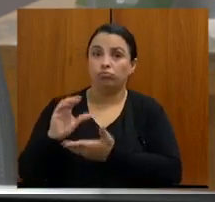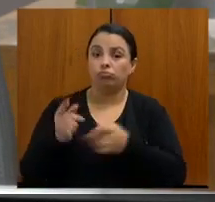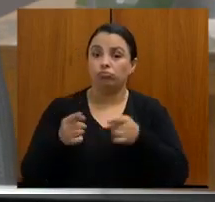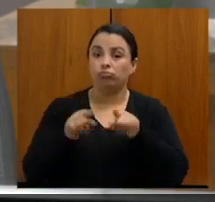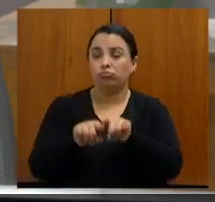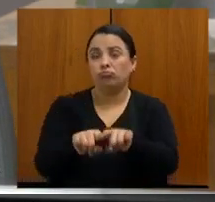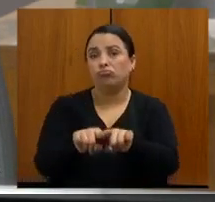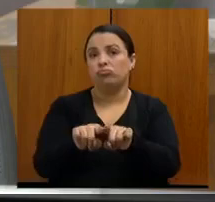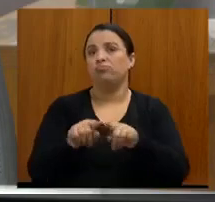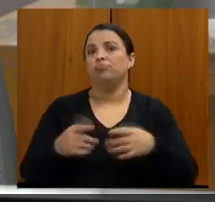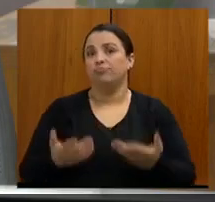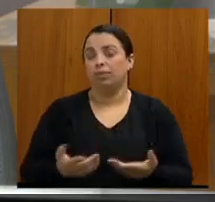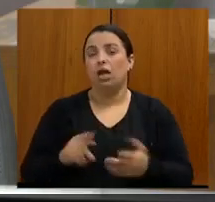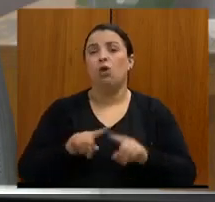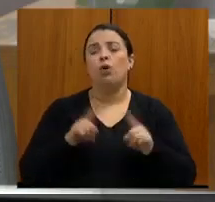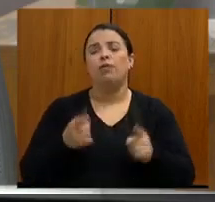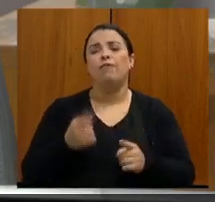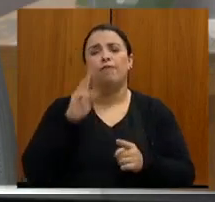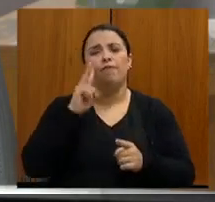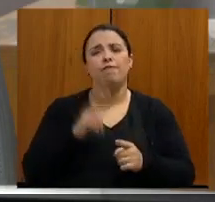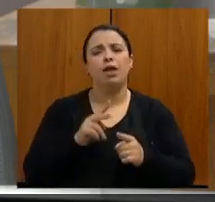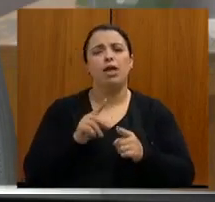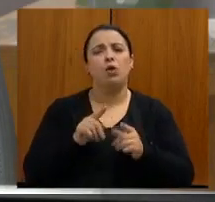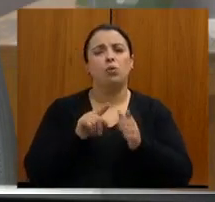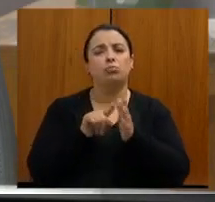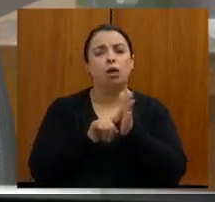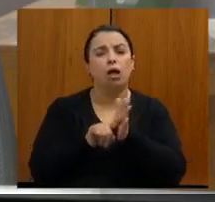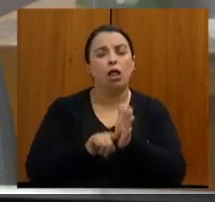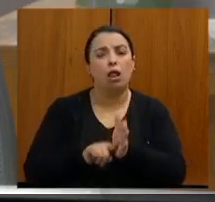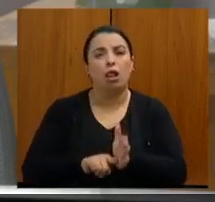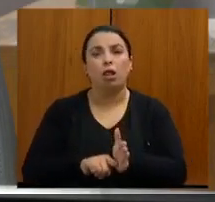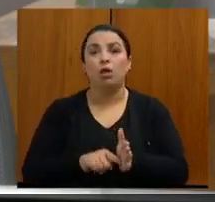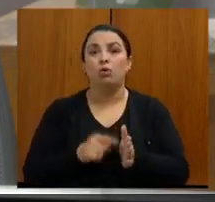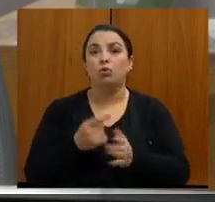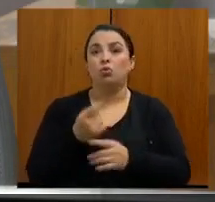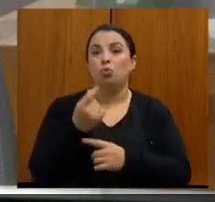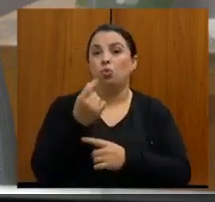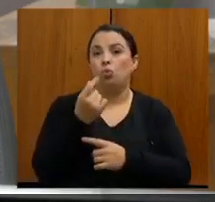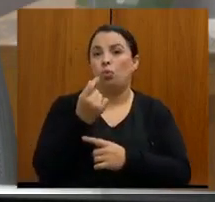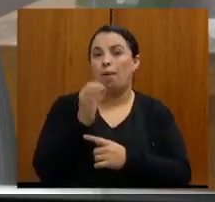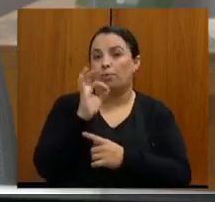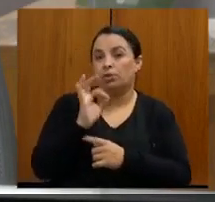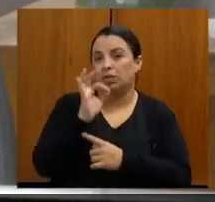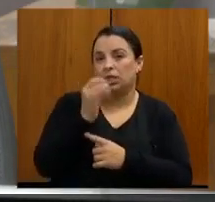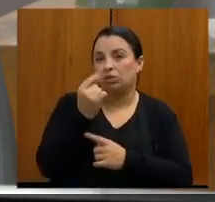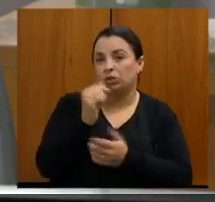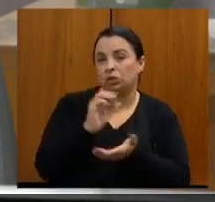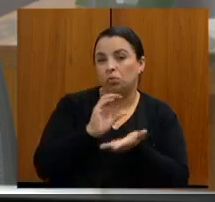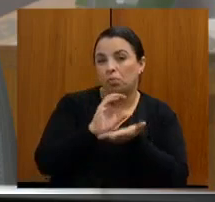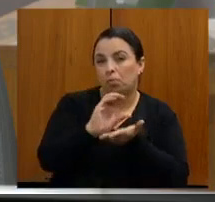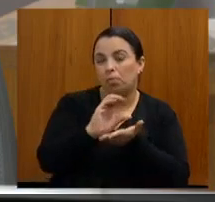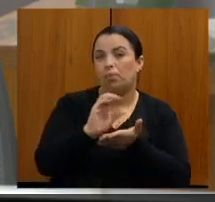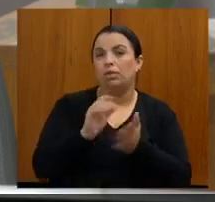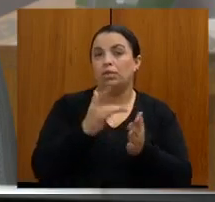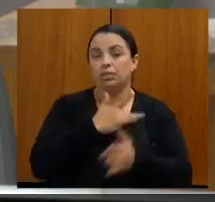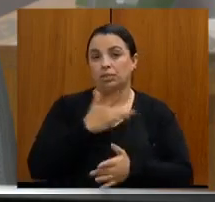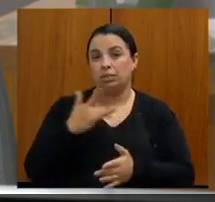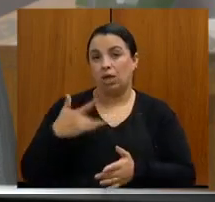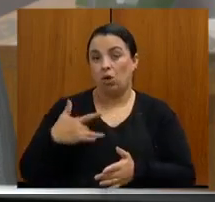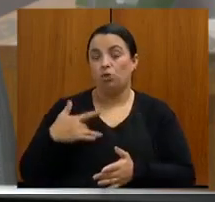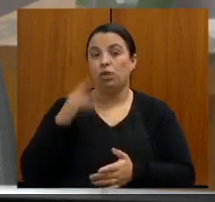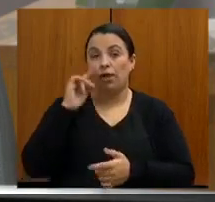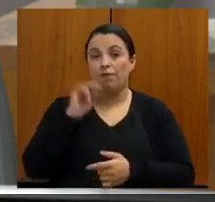de investimento per capita em saúde nos países, nos países em condição similar a nós, nós percebemos que há um problema